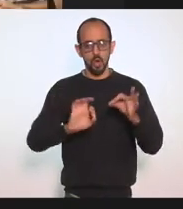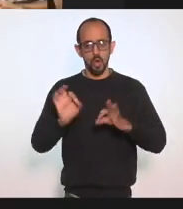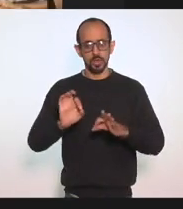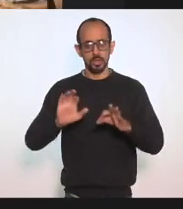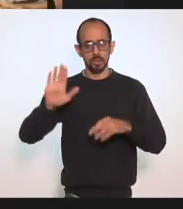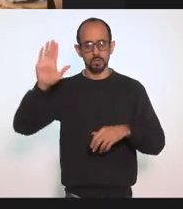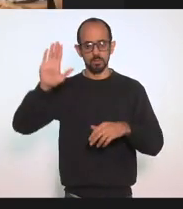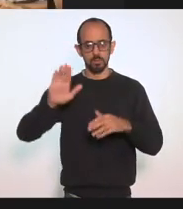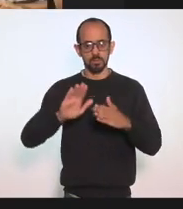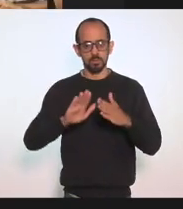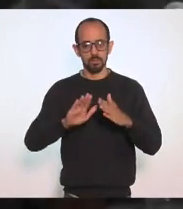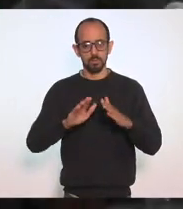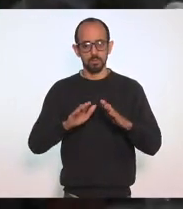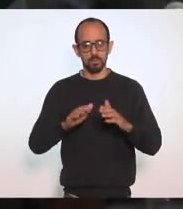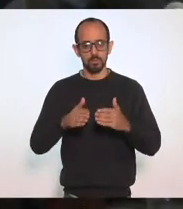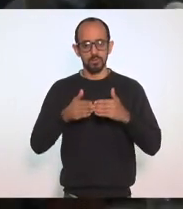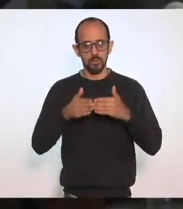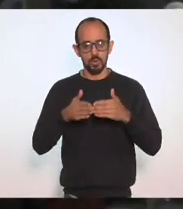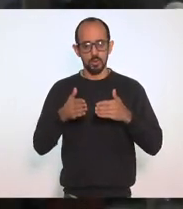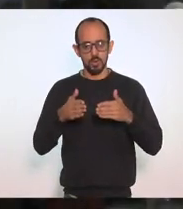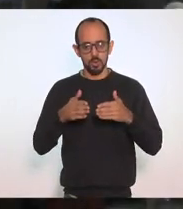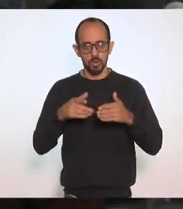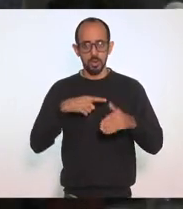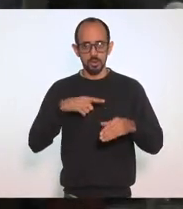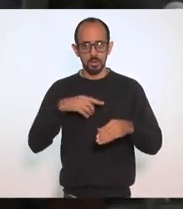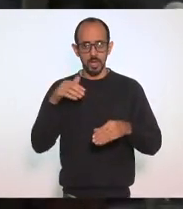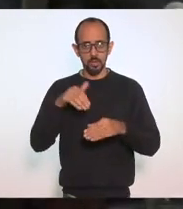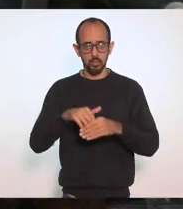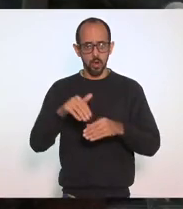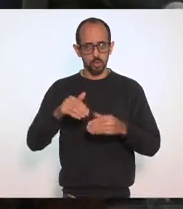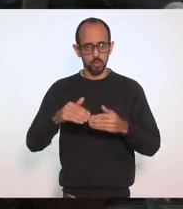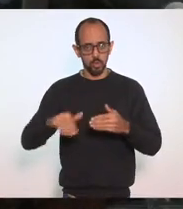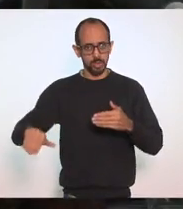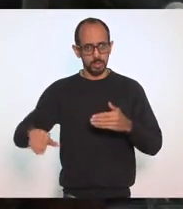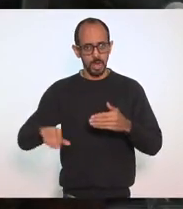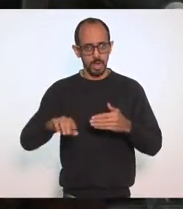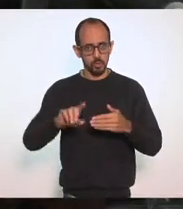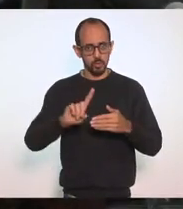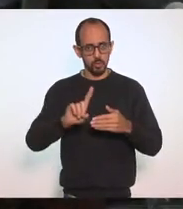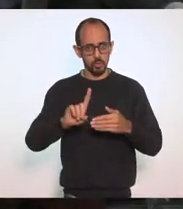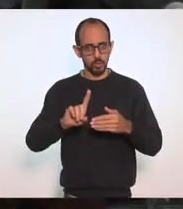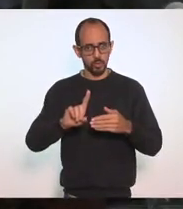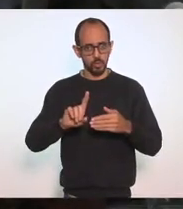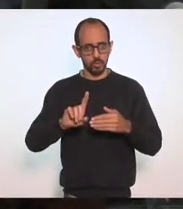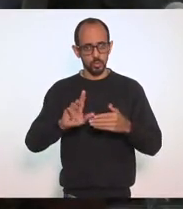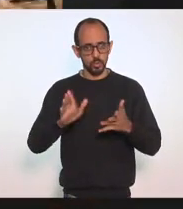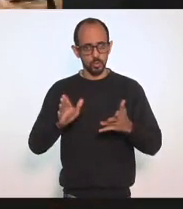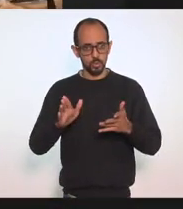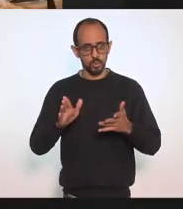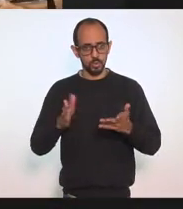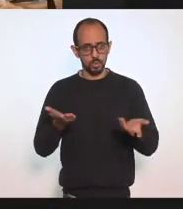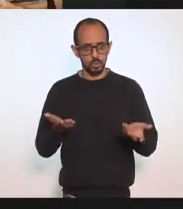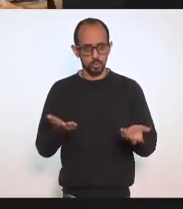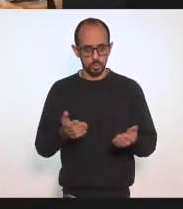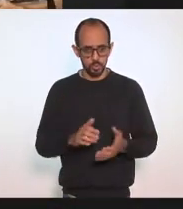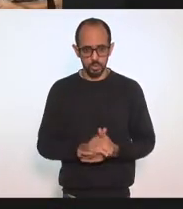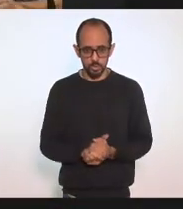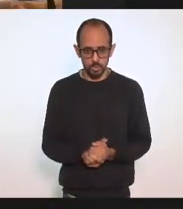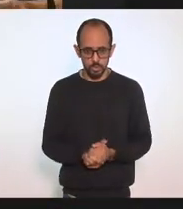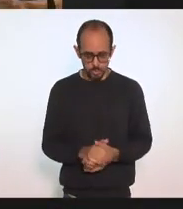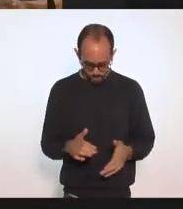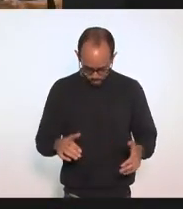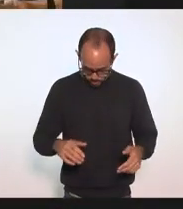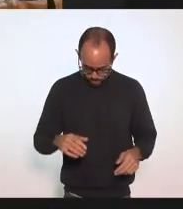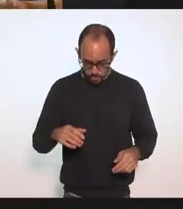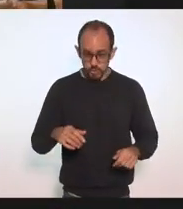Resistiu Algum outro voto Divergente Que não manda aprovação Daniel Presidente E ainda está nesse projeto